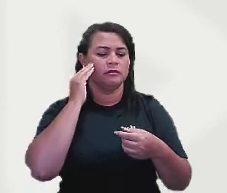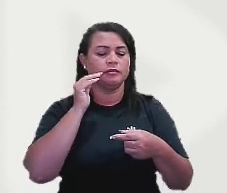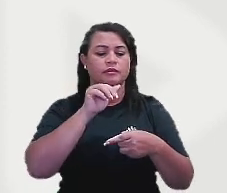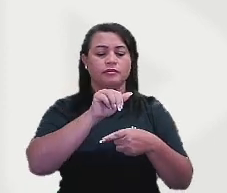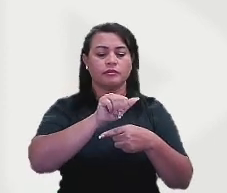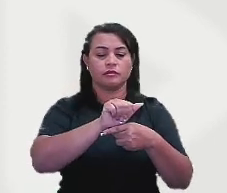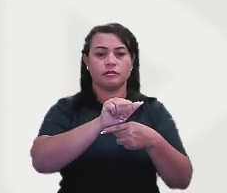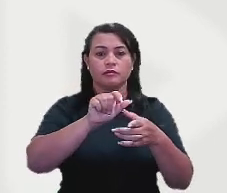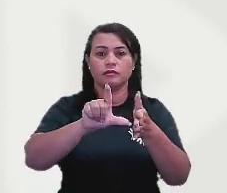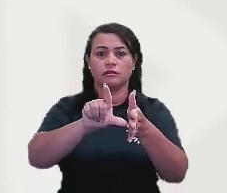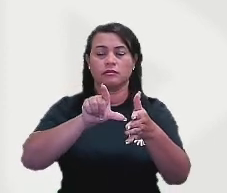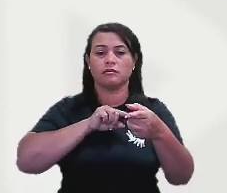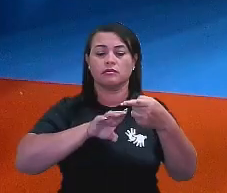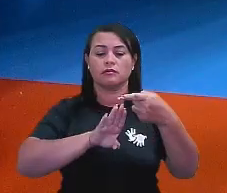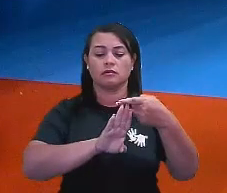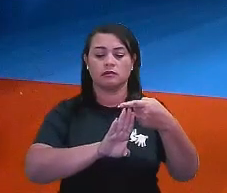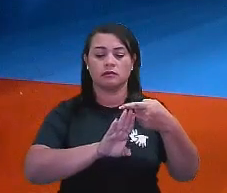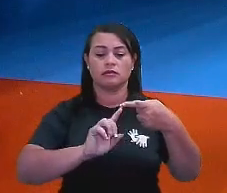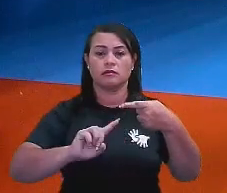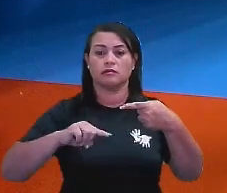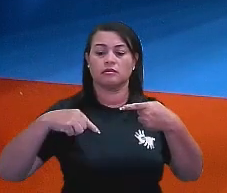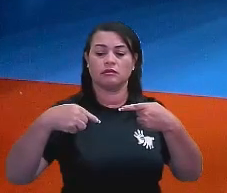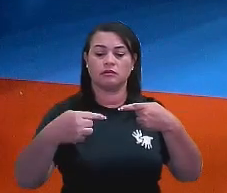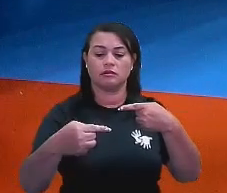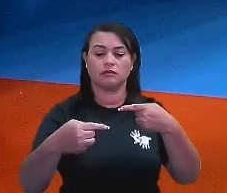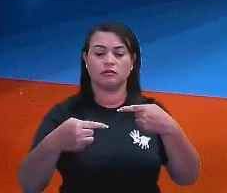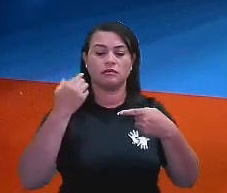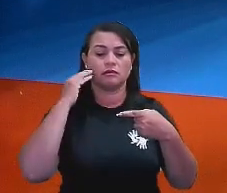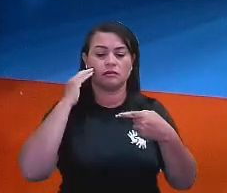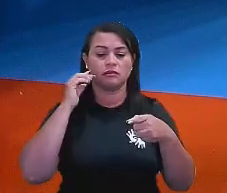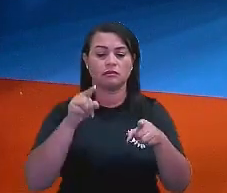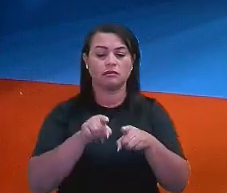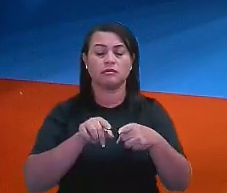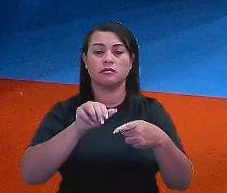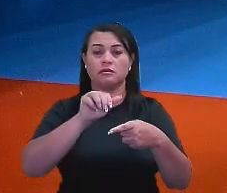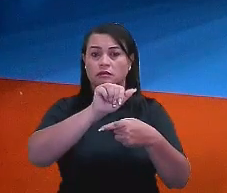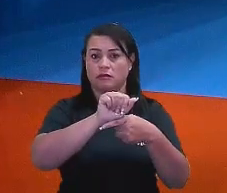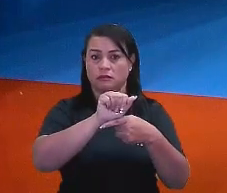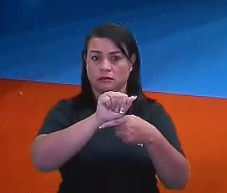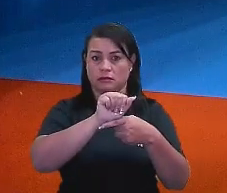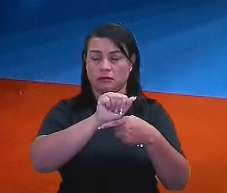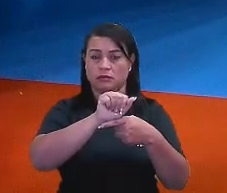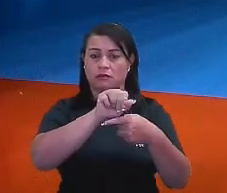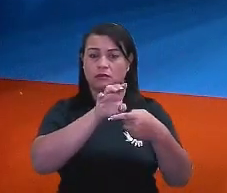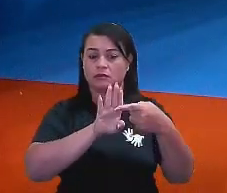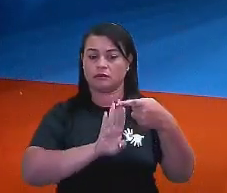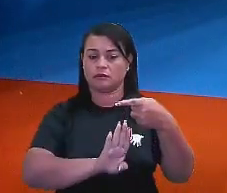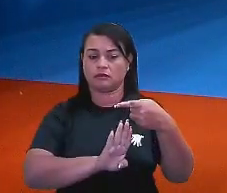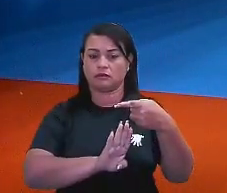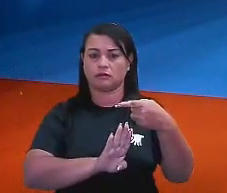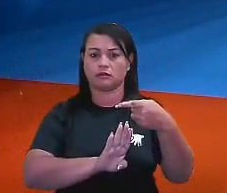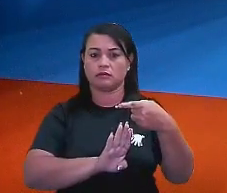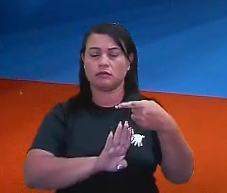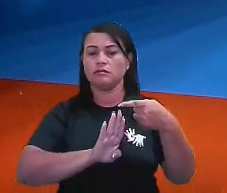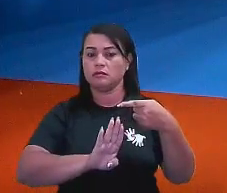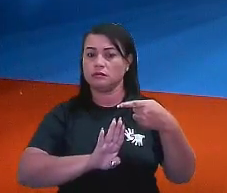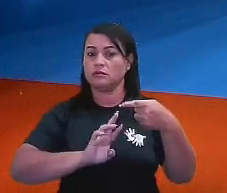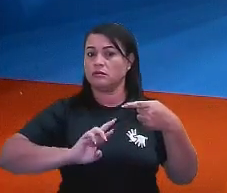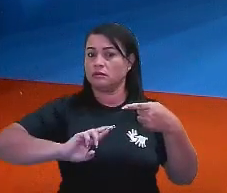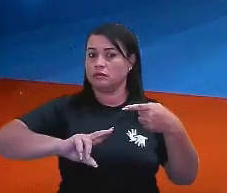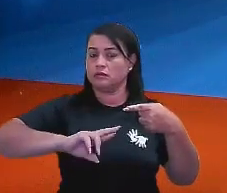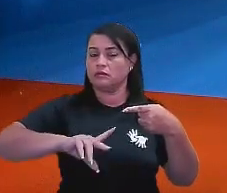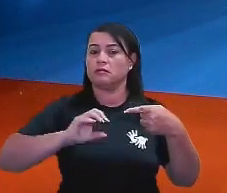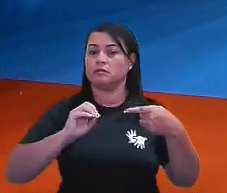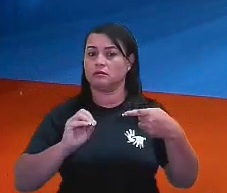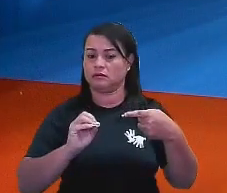A é o antecedente e o B é o consequente. E a gente vai fazer a leitura A está para B. Então, B diferente de